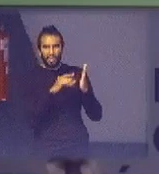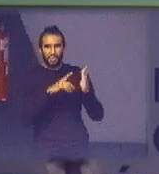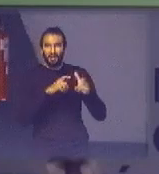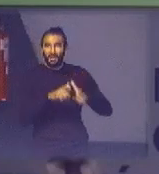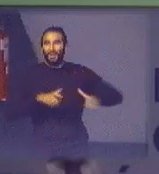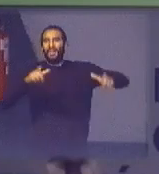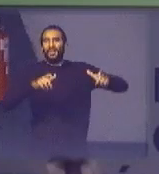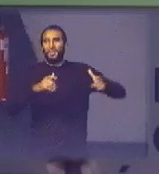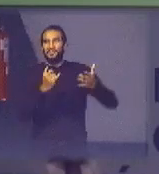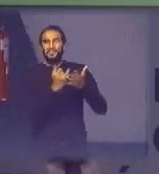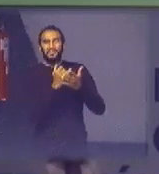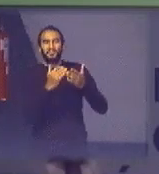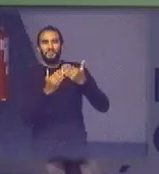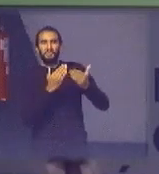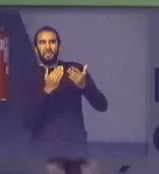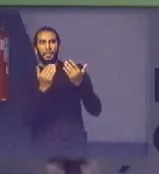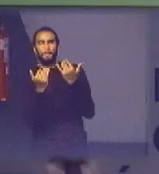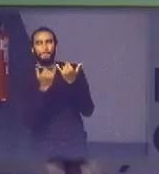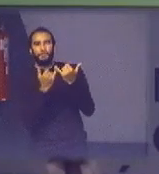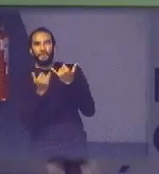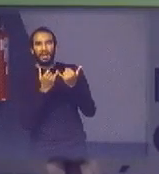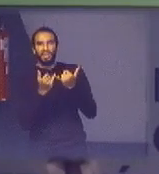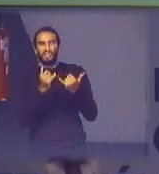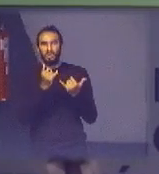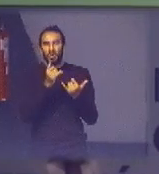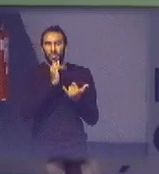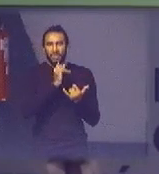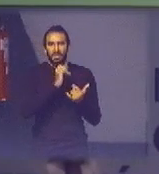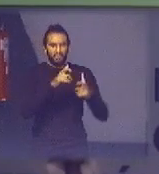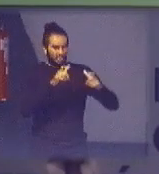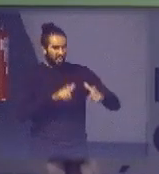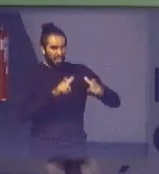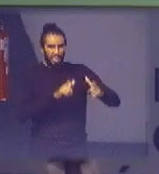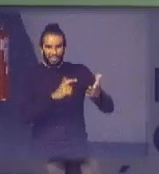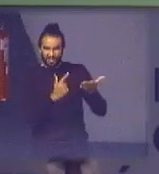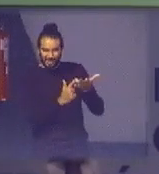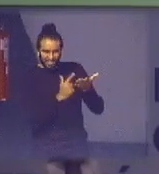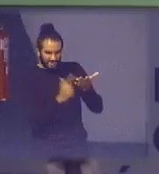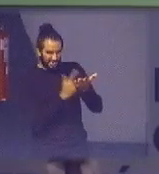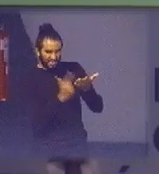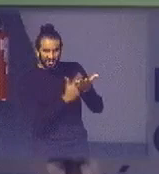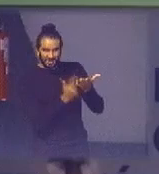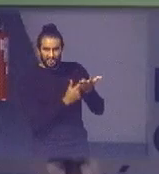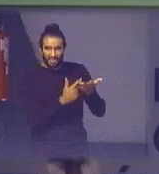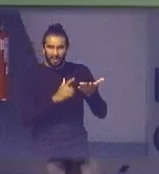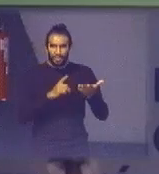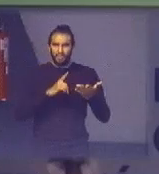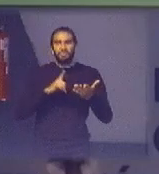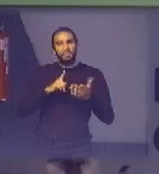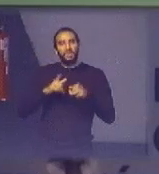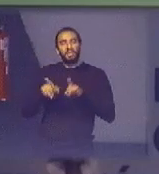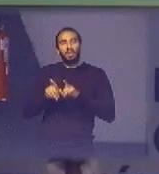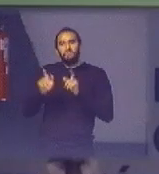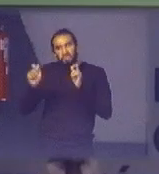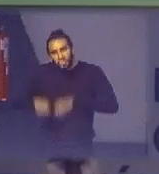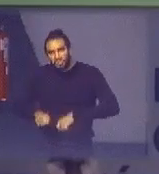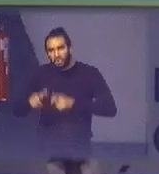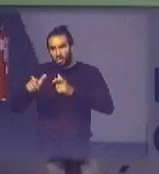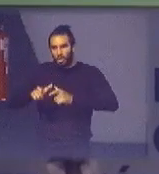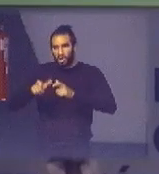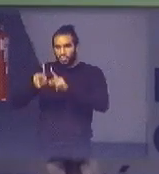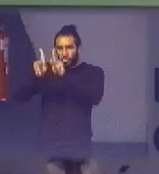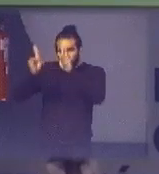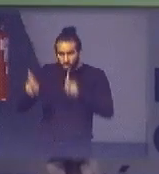jornal para locais como um shopping center ou uma grande praça temos modelos um pouco menores para locais que não tem tanto